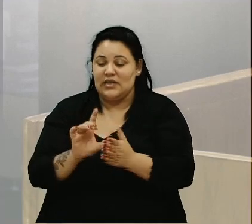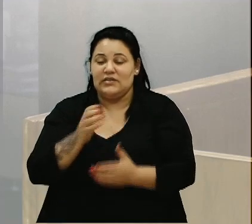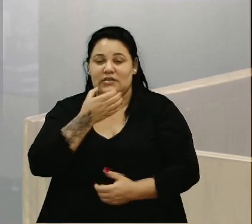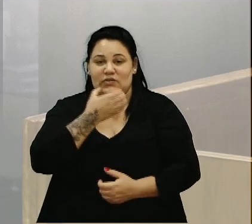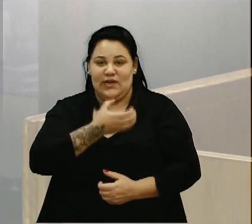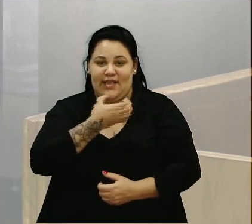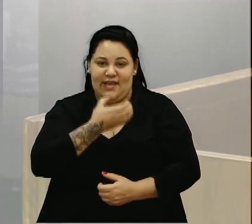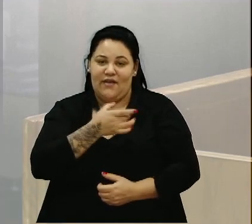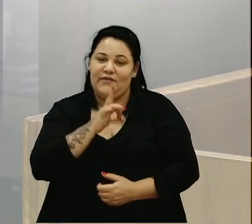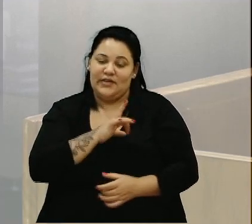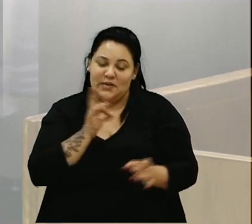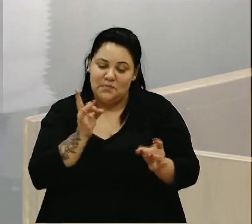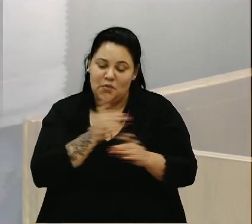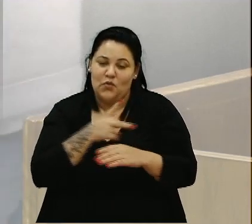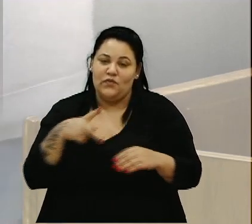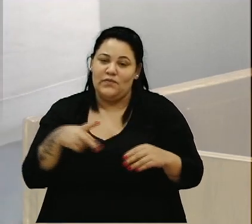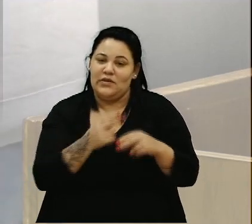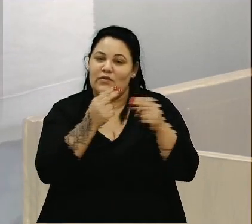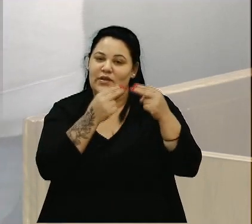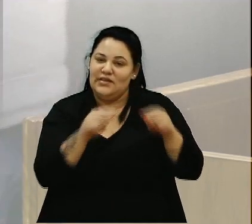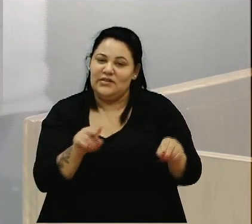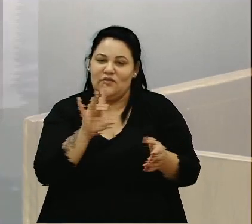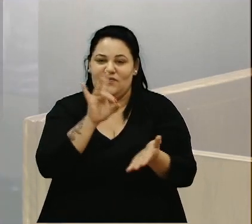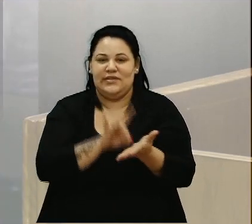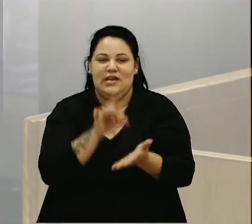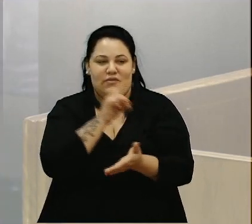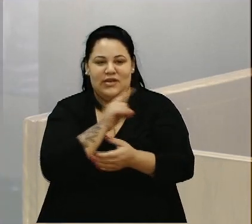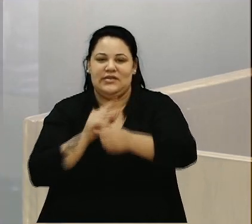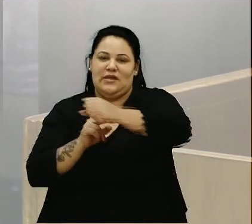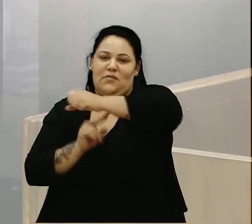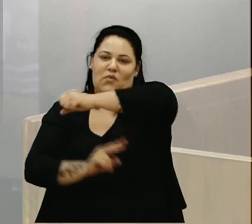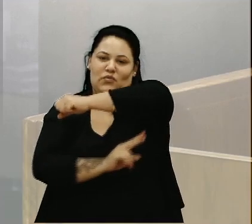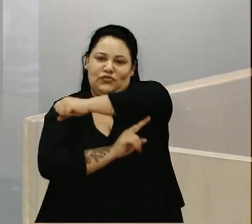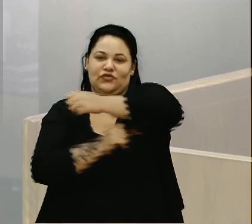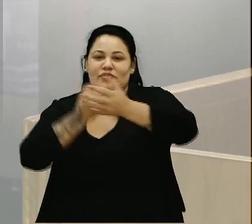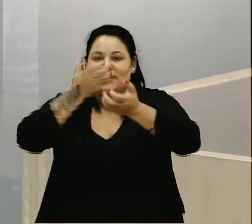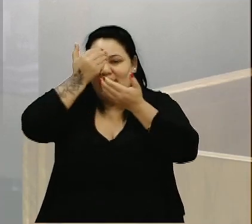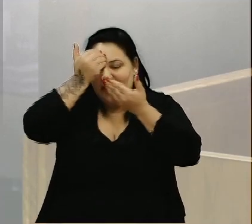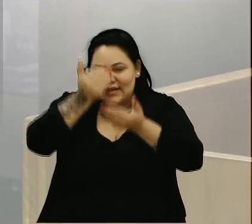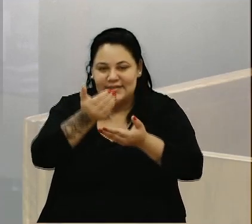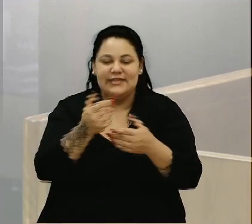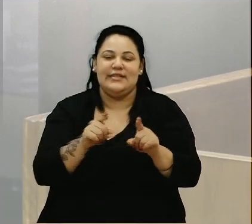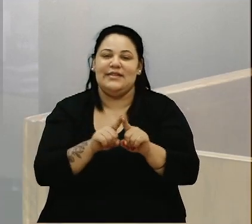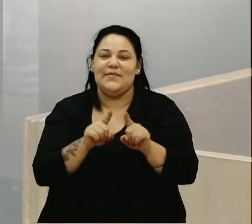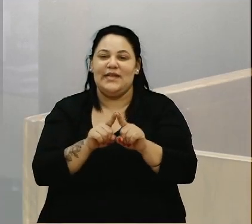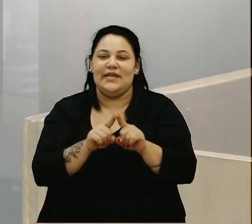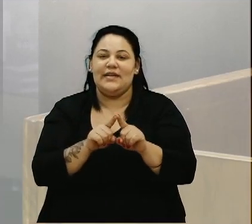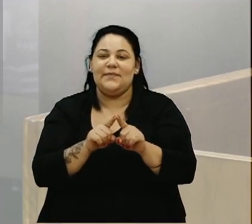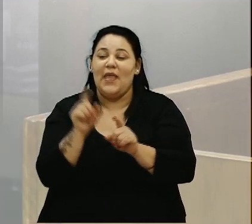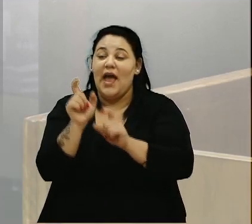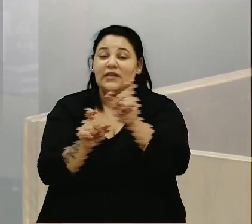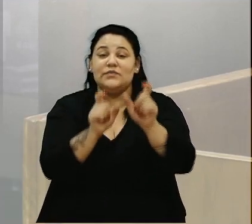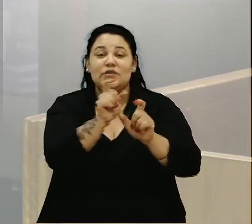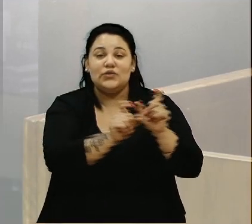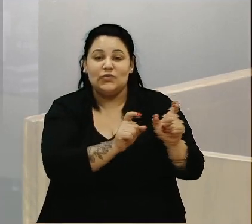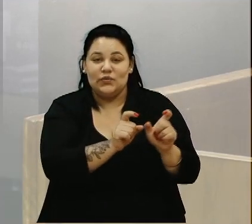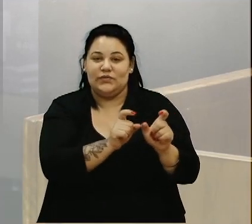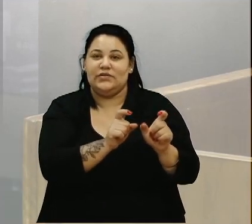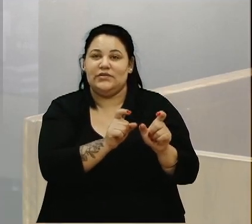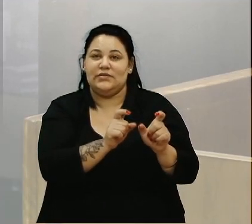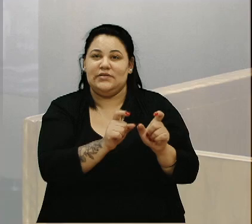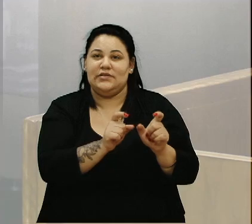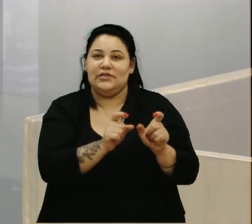estaremos inaugurando essa ponte. Quero agradecer aí então as pessoas que nós receberam ali,